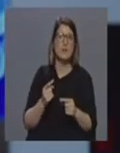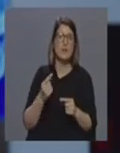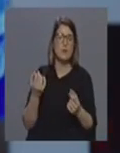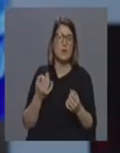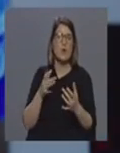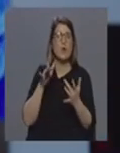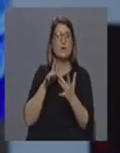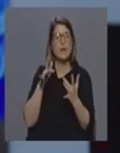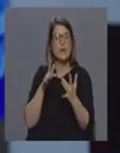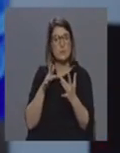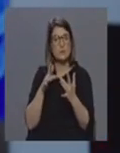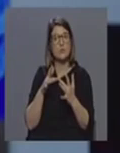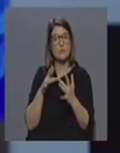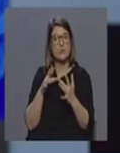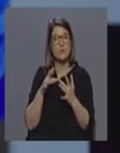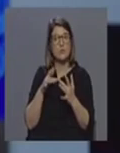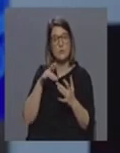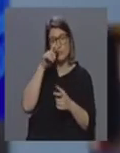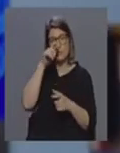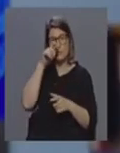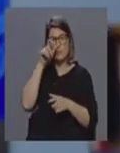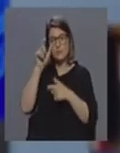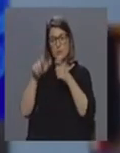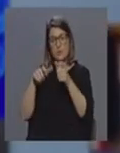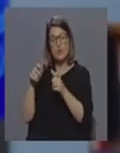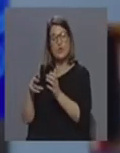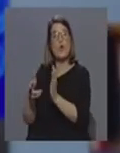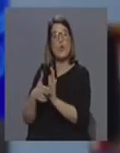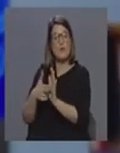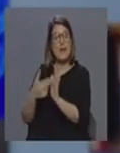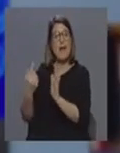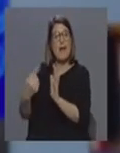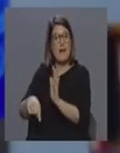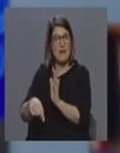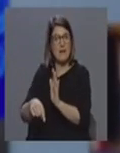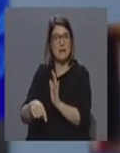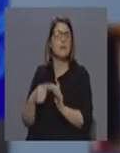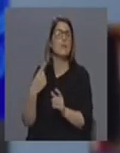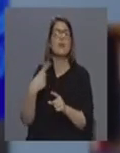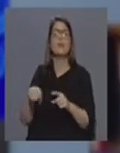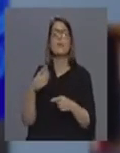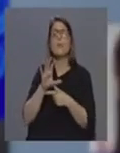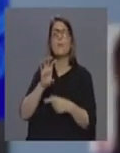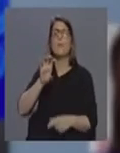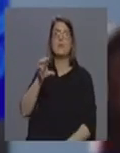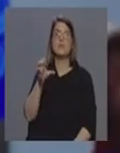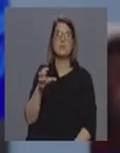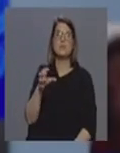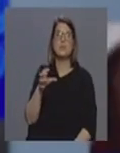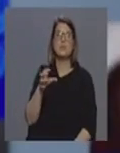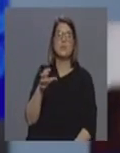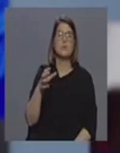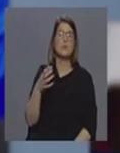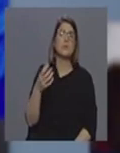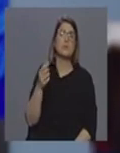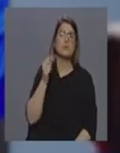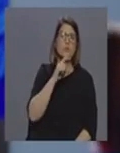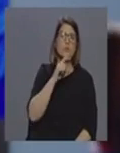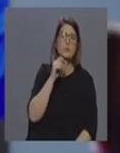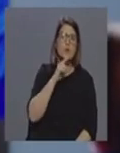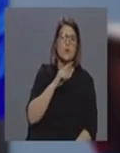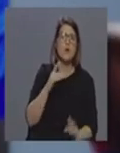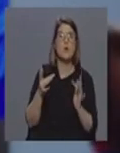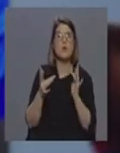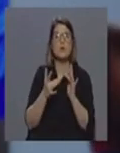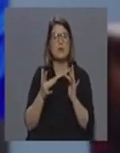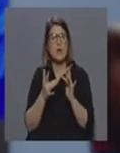contacto próximo com um caso confirmado é diferente de vir por exemplo de um país em que há ao fim ao cabo a possibilidade de ter contactado com